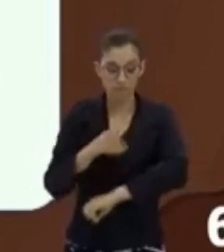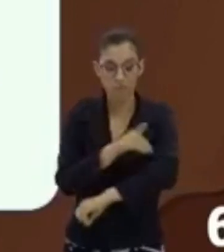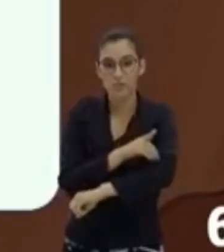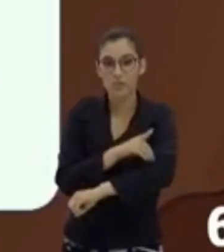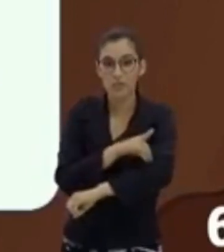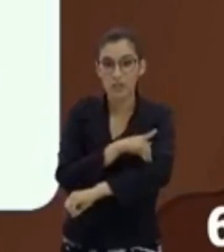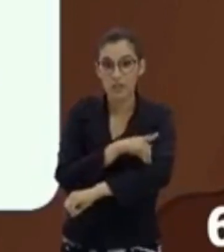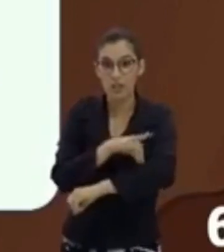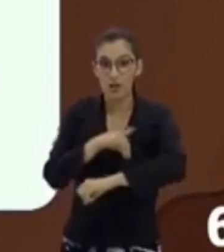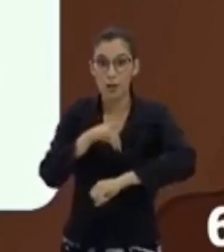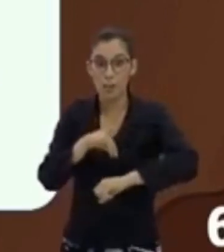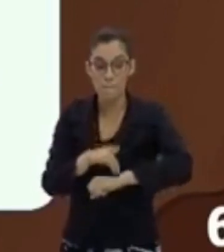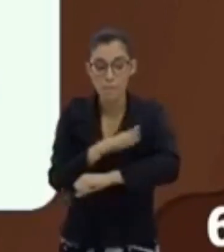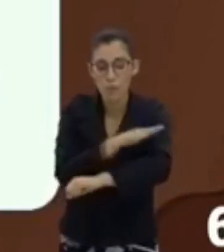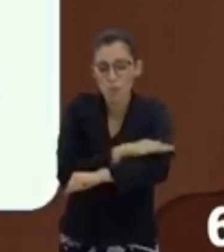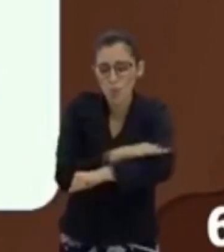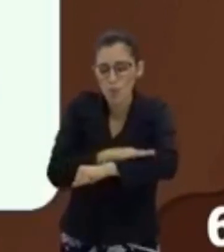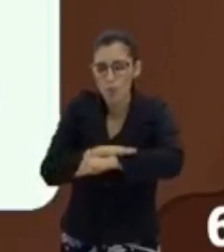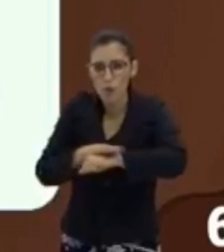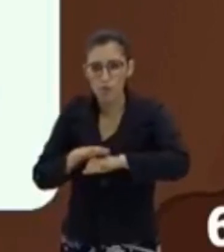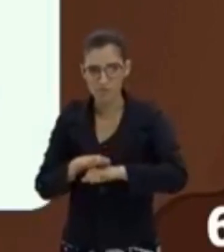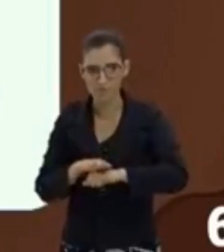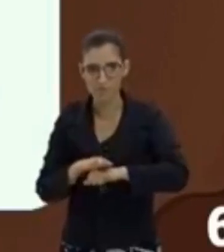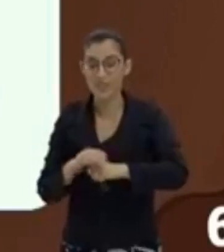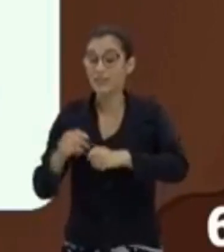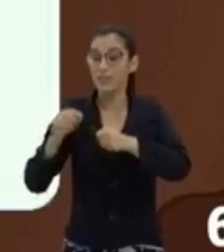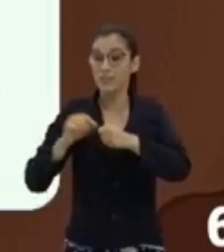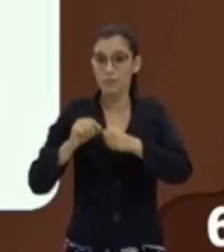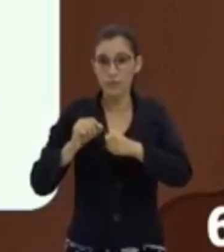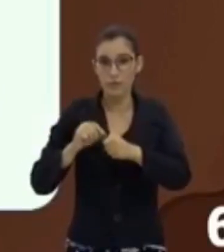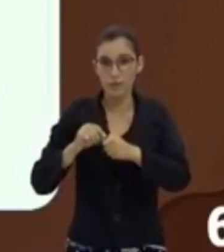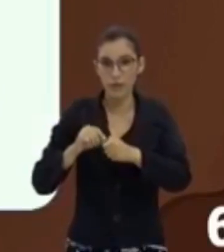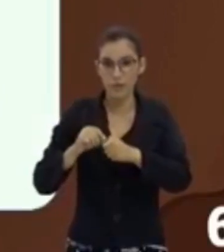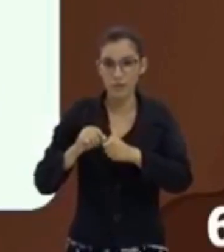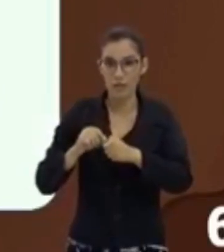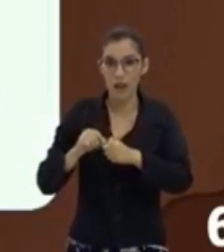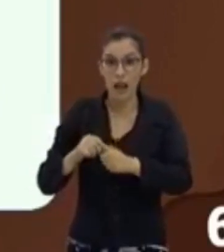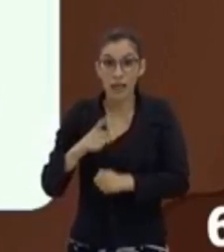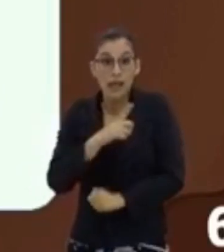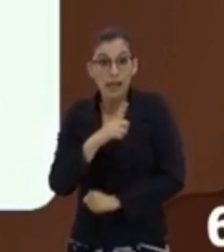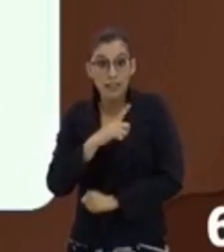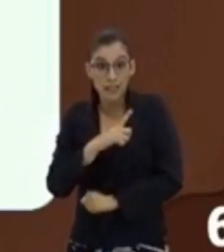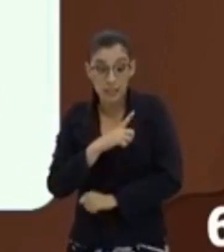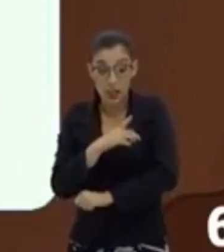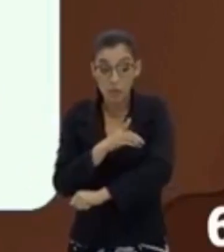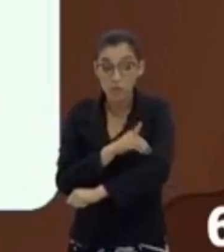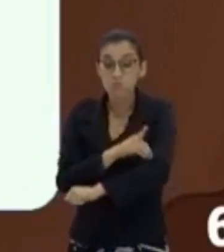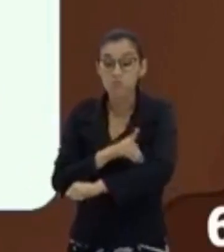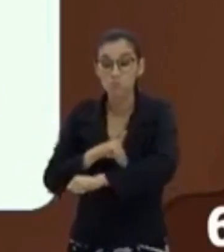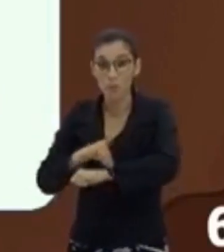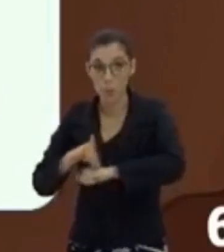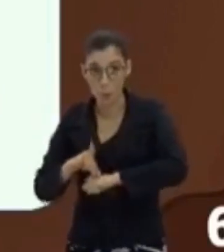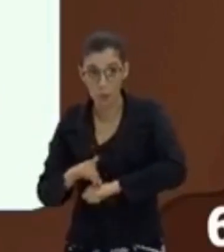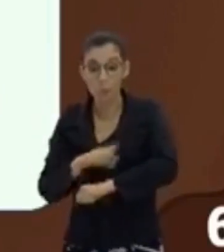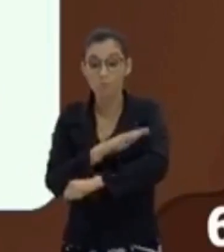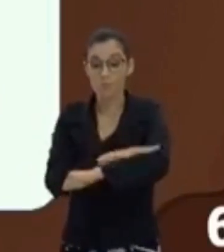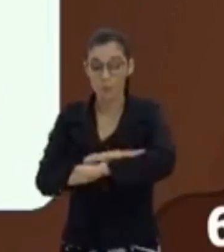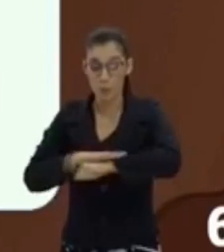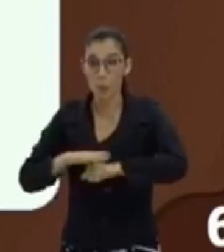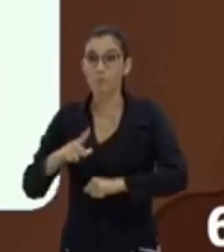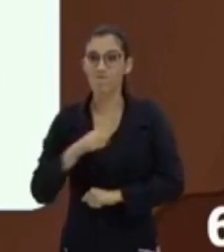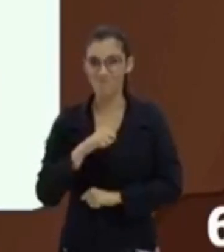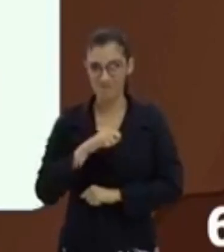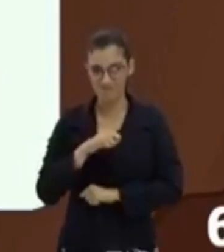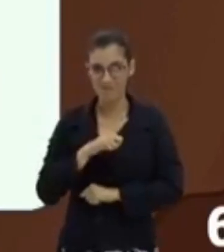asfaltamento. Aqui eu tenho uma via pavimentada e etc. E aqui nós temos alguns símbolos. Observa que